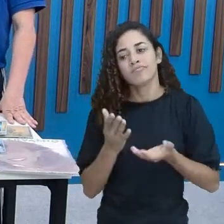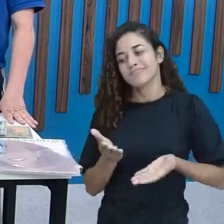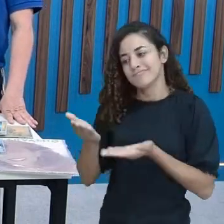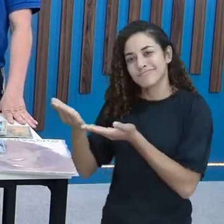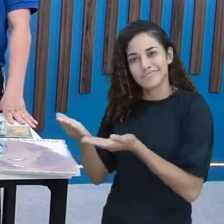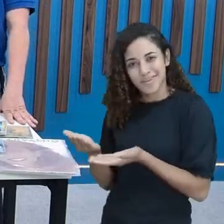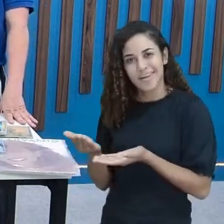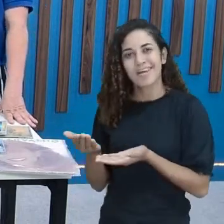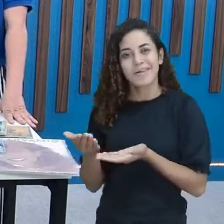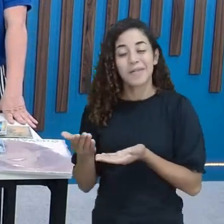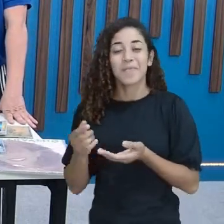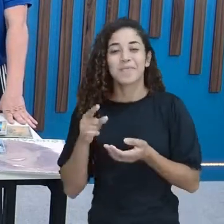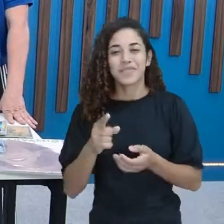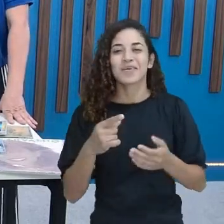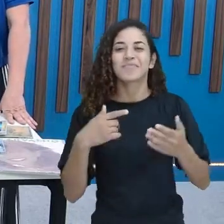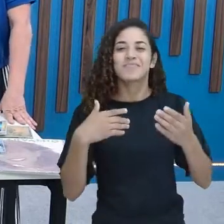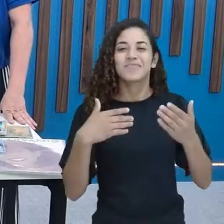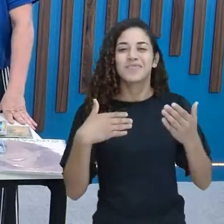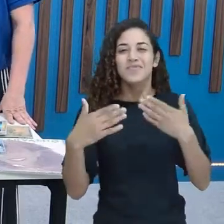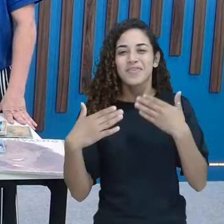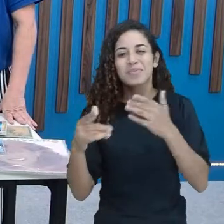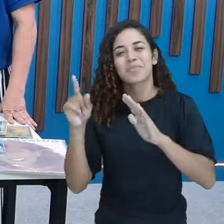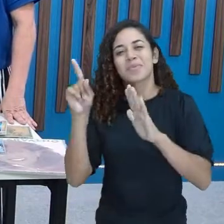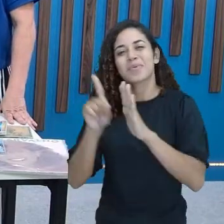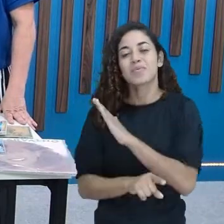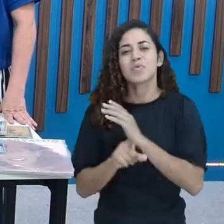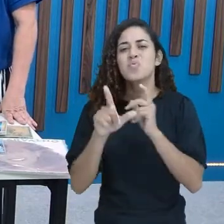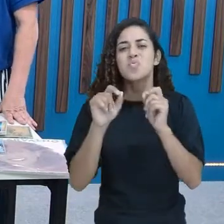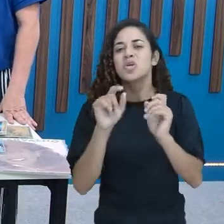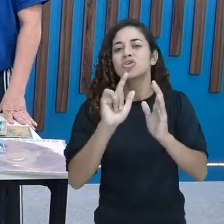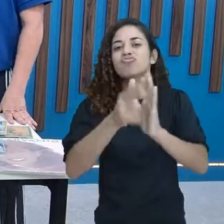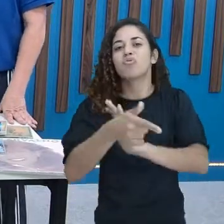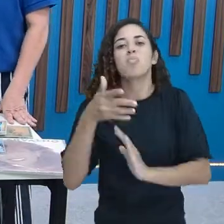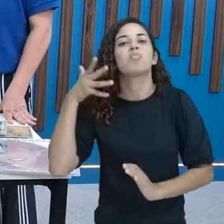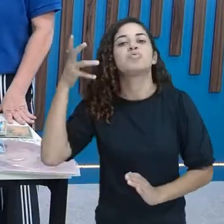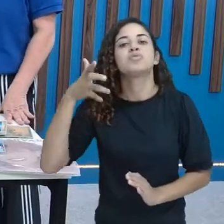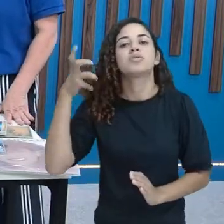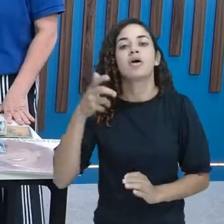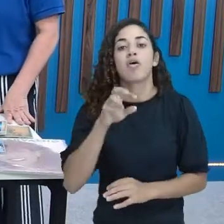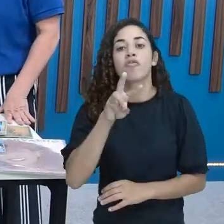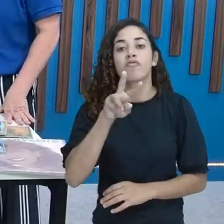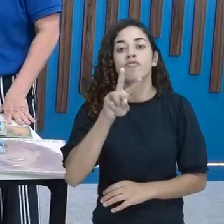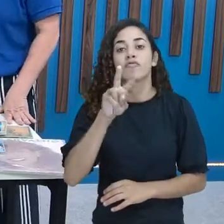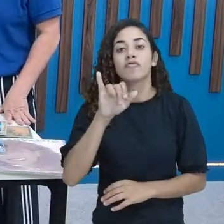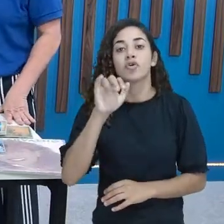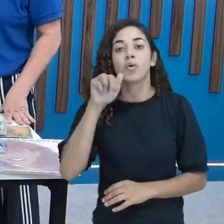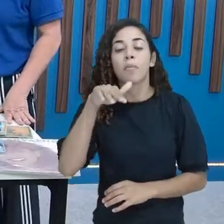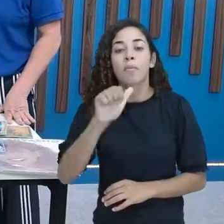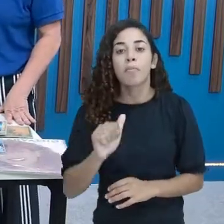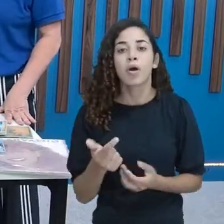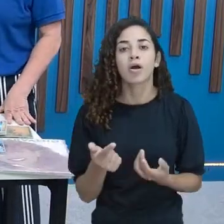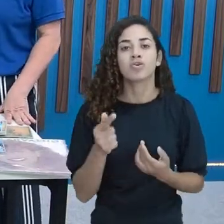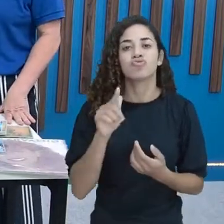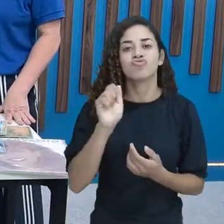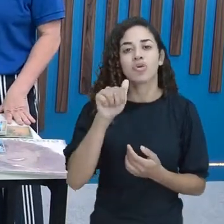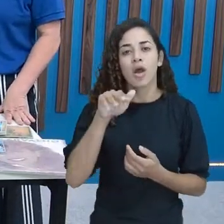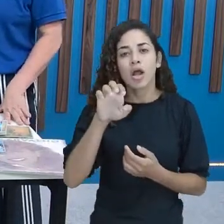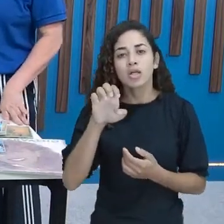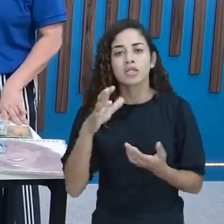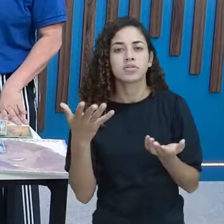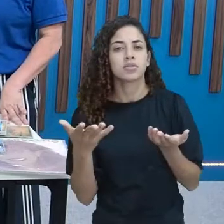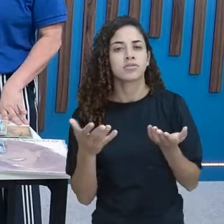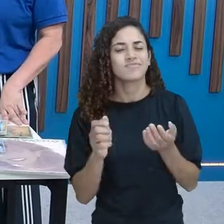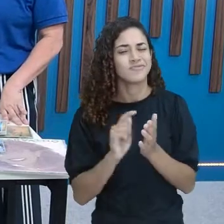ilustres jogadoras E perguntar, e aí o que é isso de gênero musical? Vilma, Dili, menina, negócio de